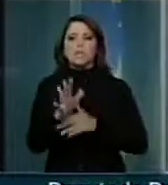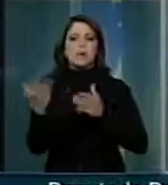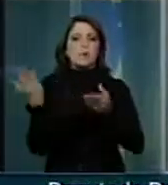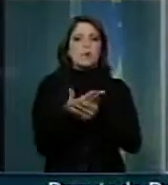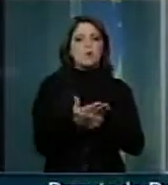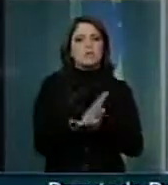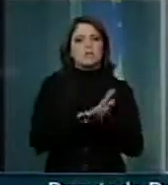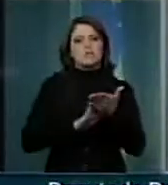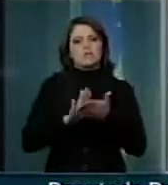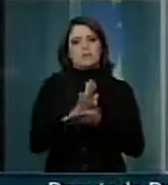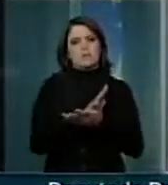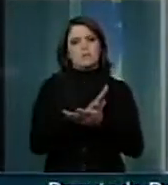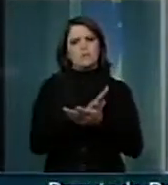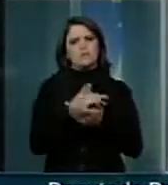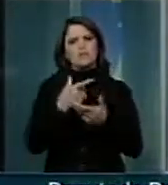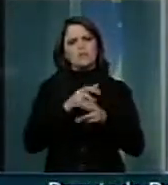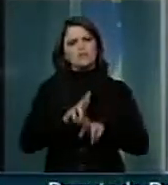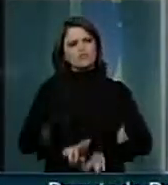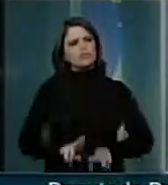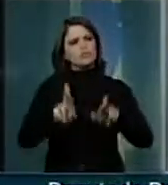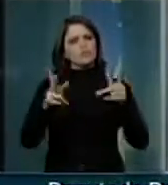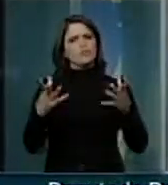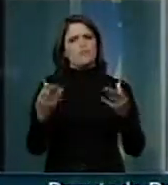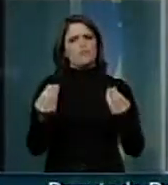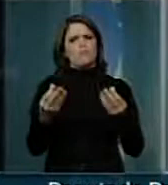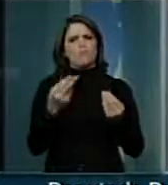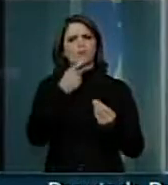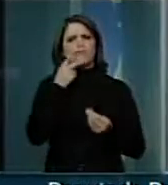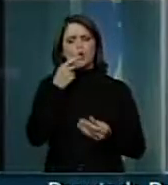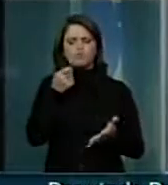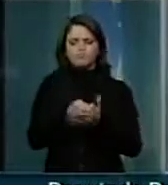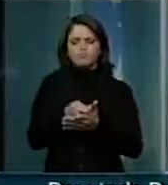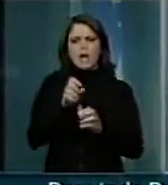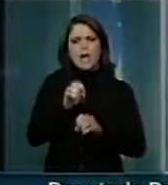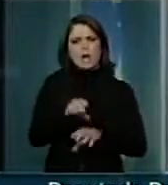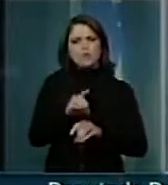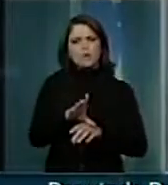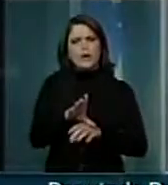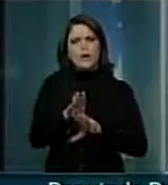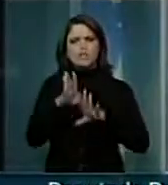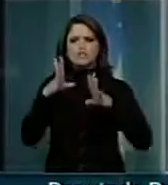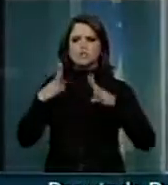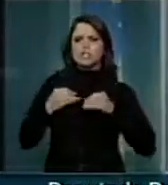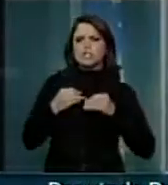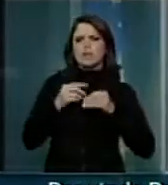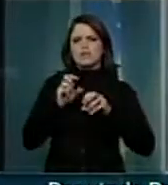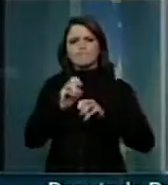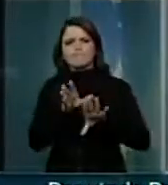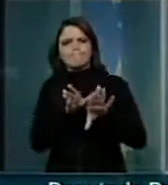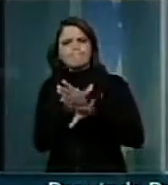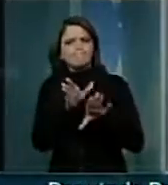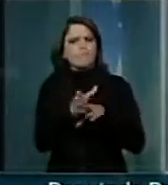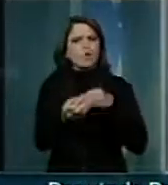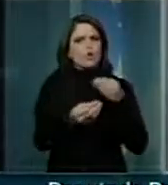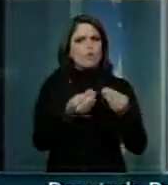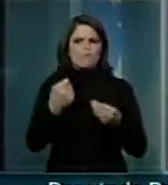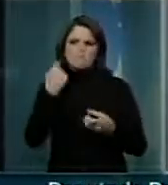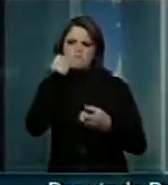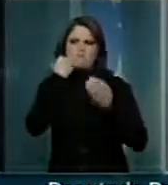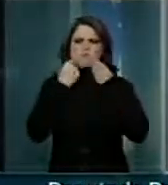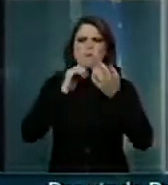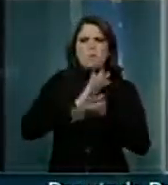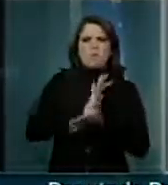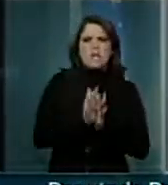processados. Há uma grande diferença entre disciplinar e tocar, corrigir, dar socos,